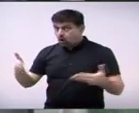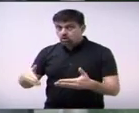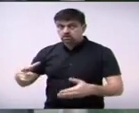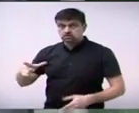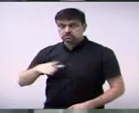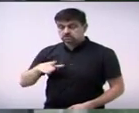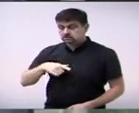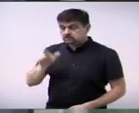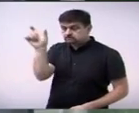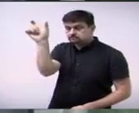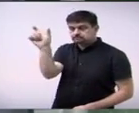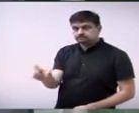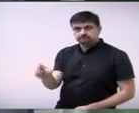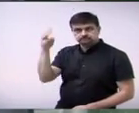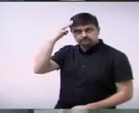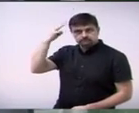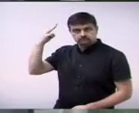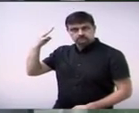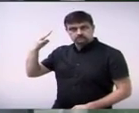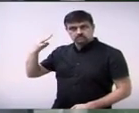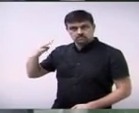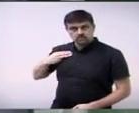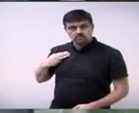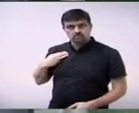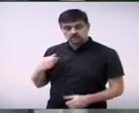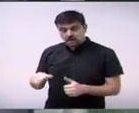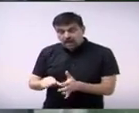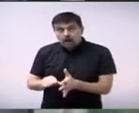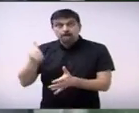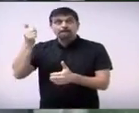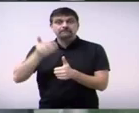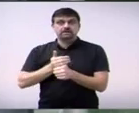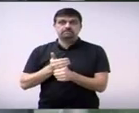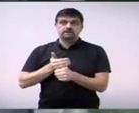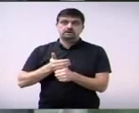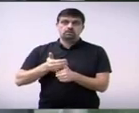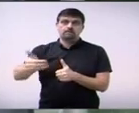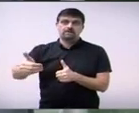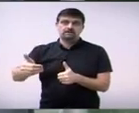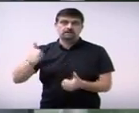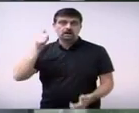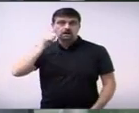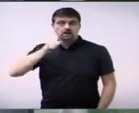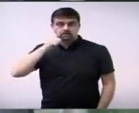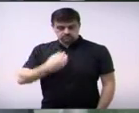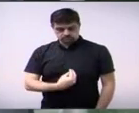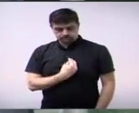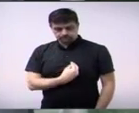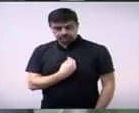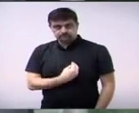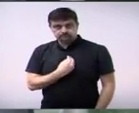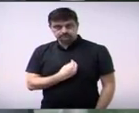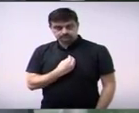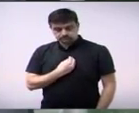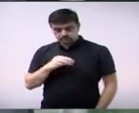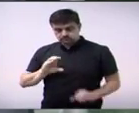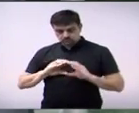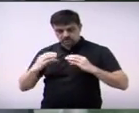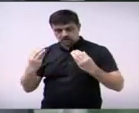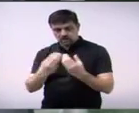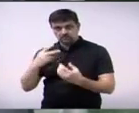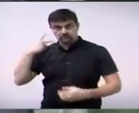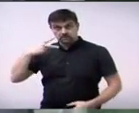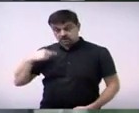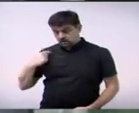contribuição determinante para que pudéssemos criar no âmbito municipal o